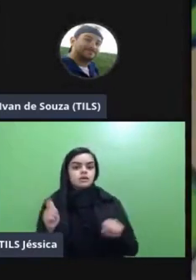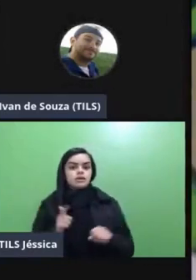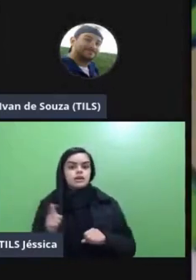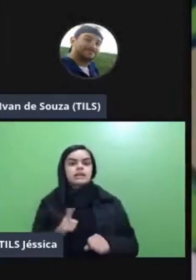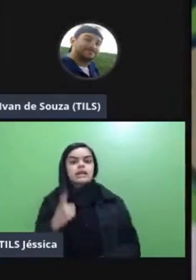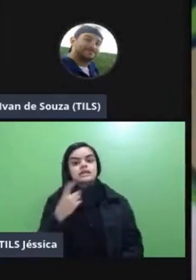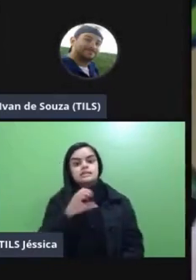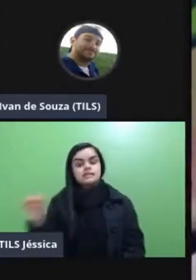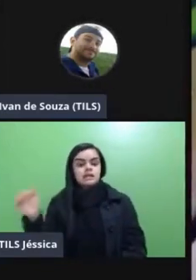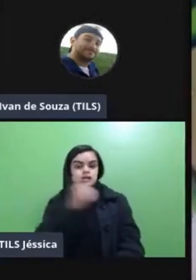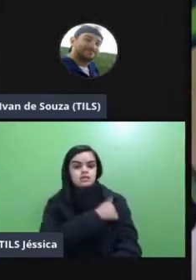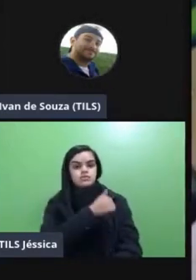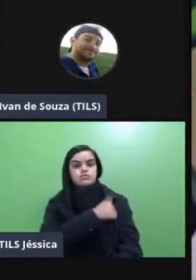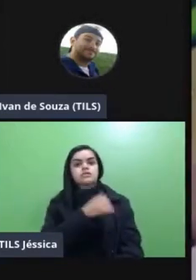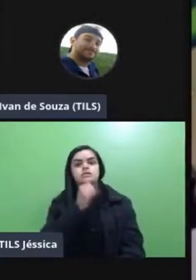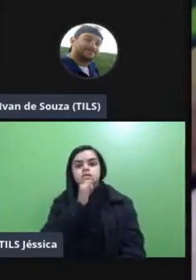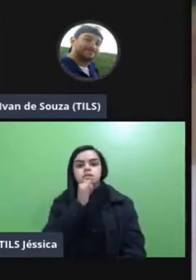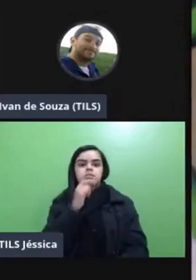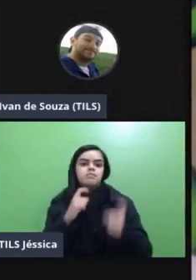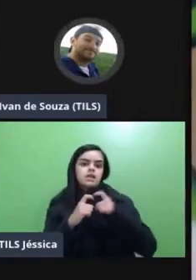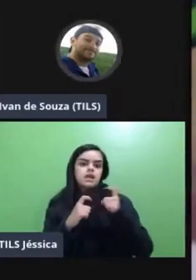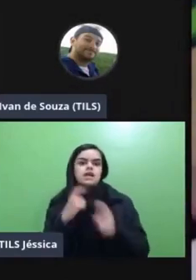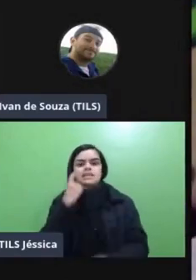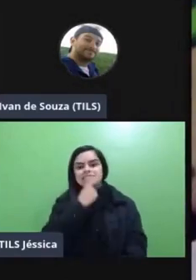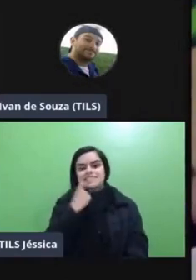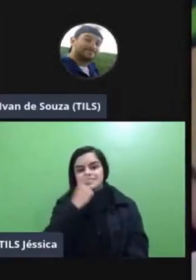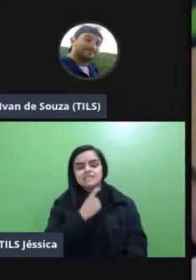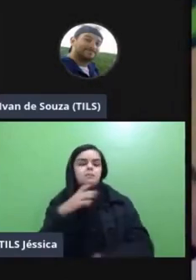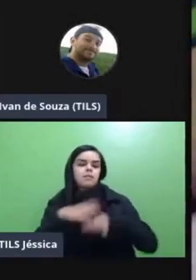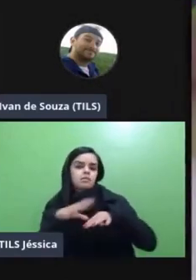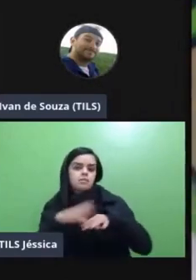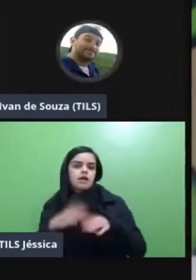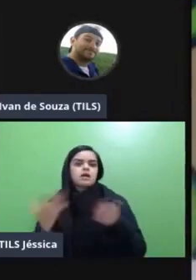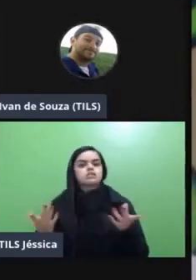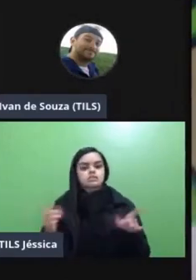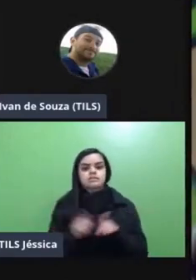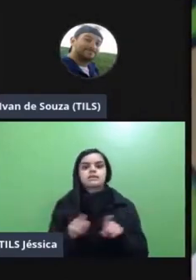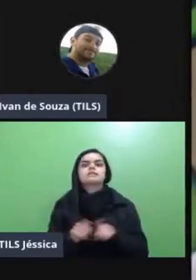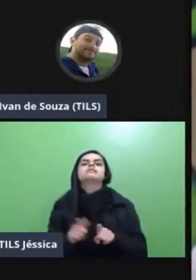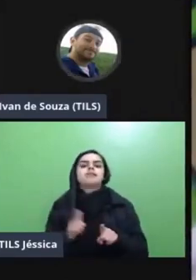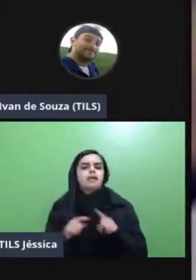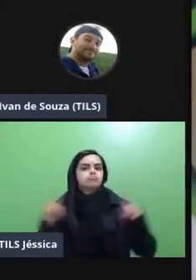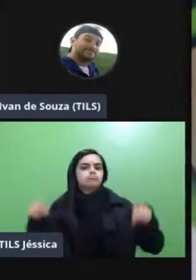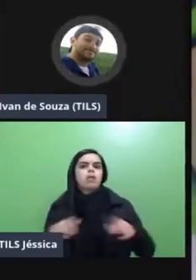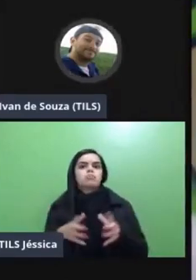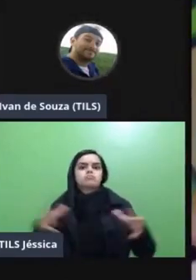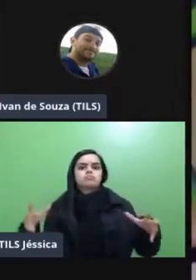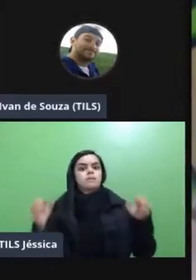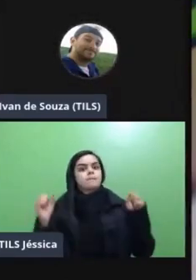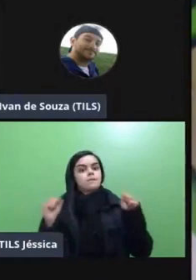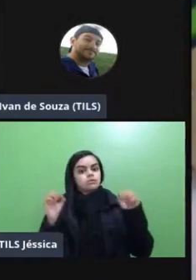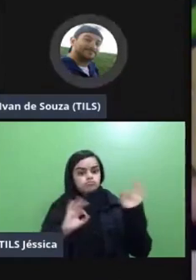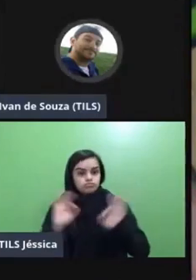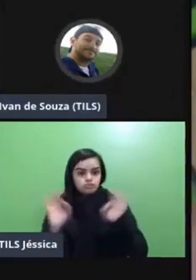alunos como o caso ali da medicina da odonto da exatas da tecnologia que eu sei que tem salas muito grandes eu posso dispersar ali a